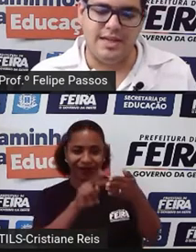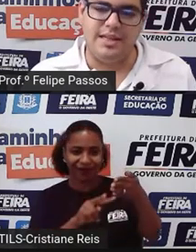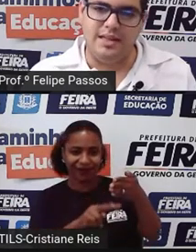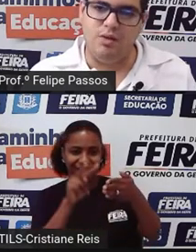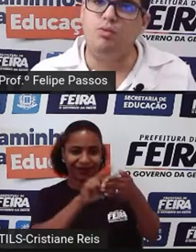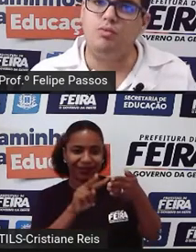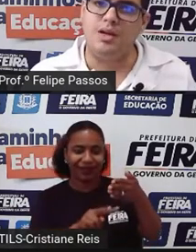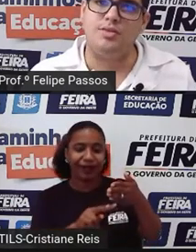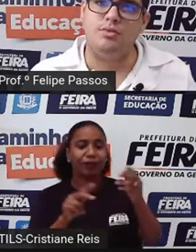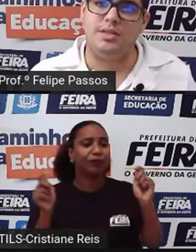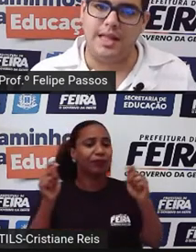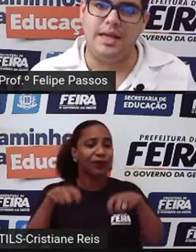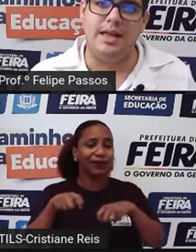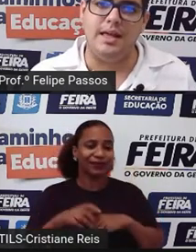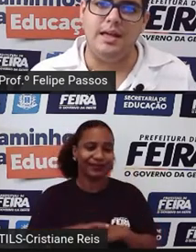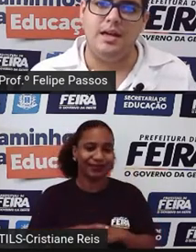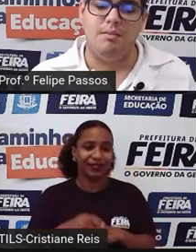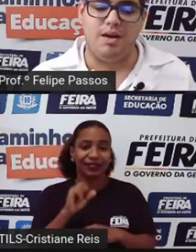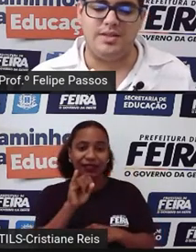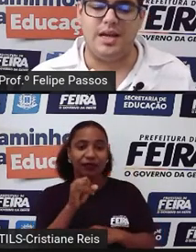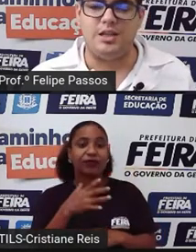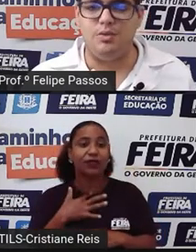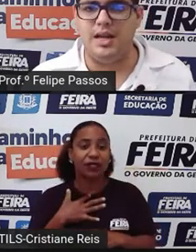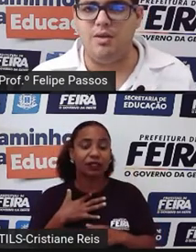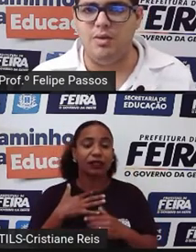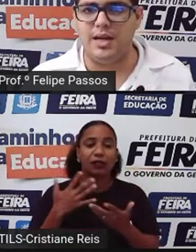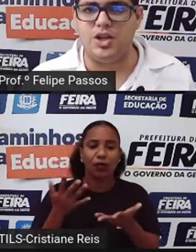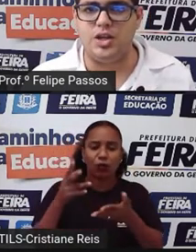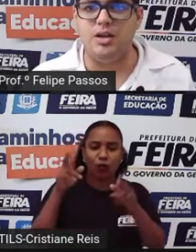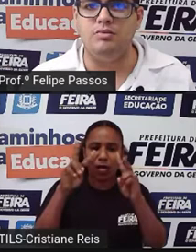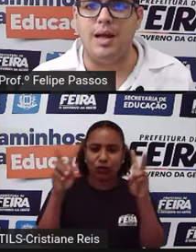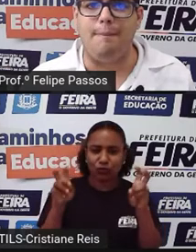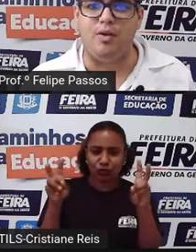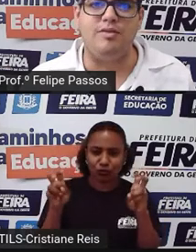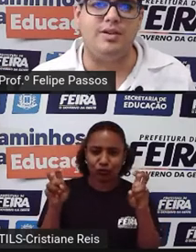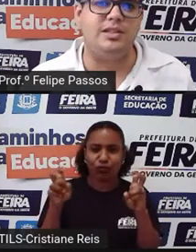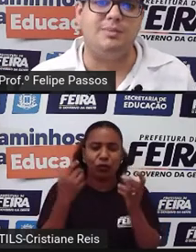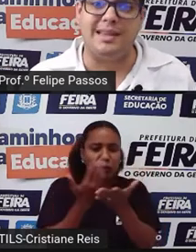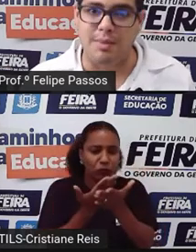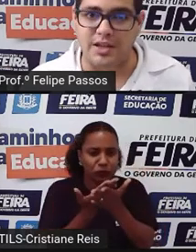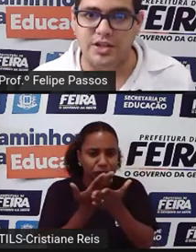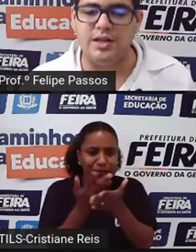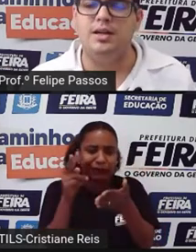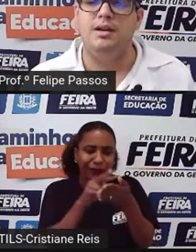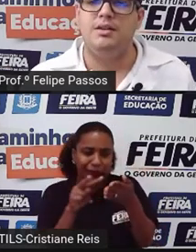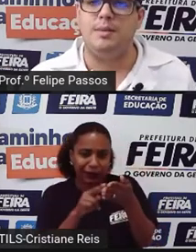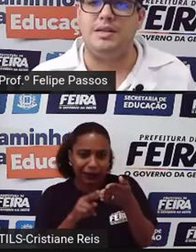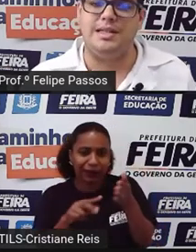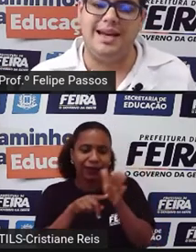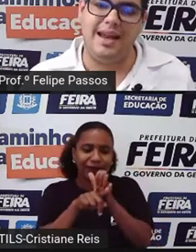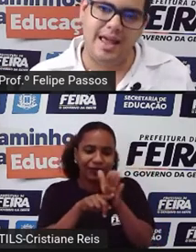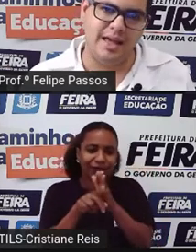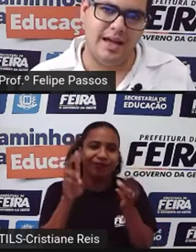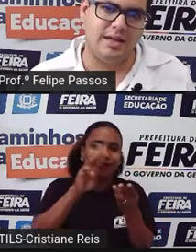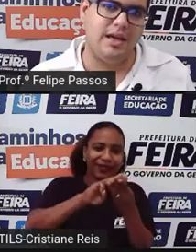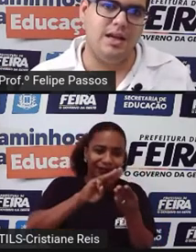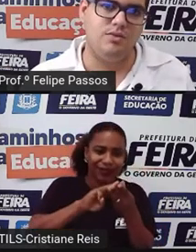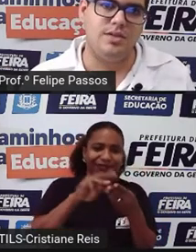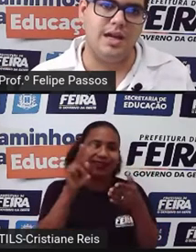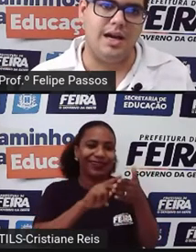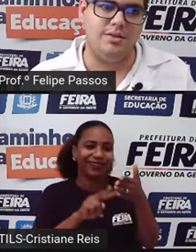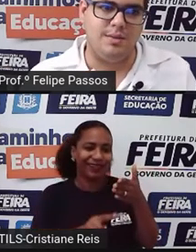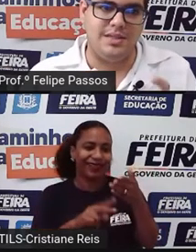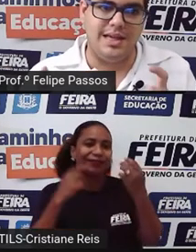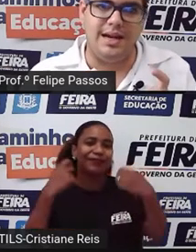para você entender um assunto, você tem que ler. Para você responder uma questão da prova de matemática, você precisa ler aquele